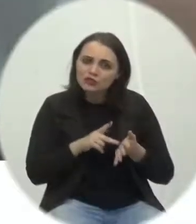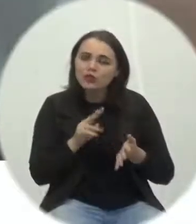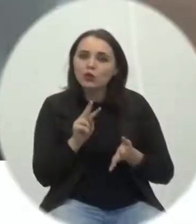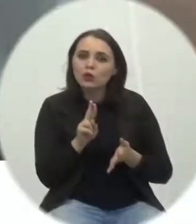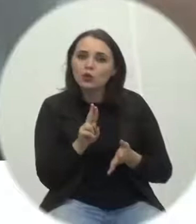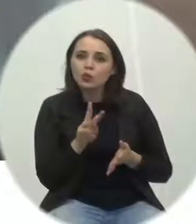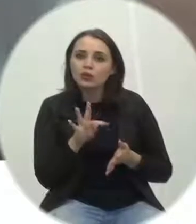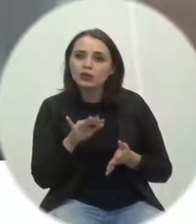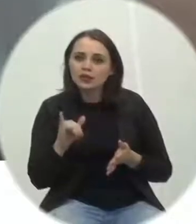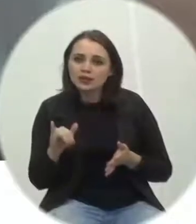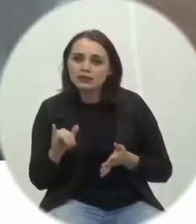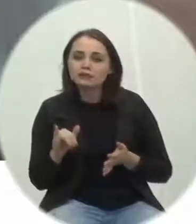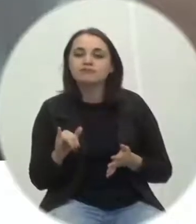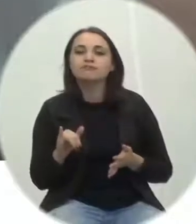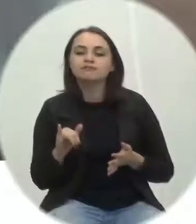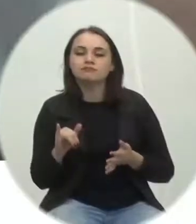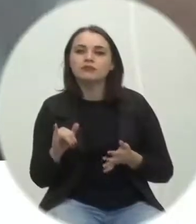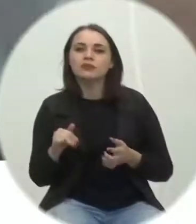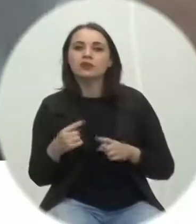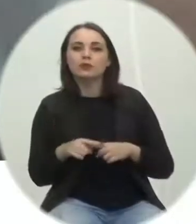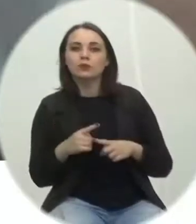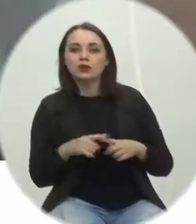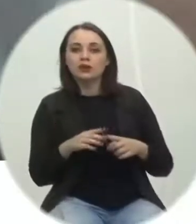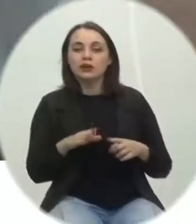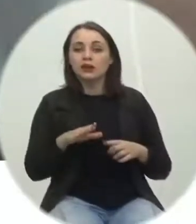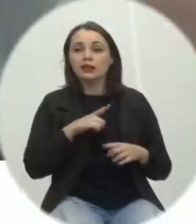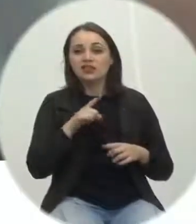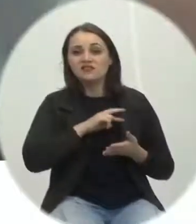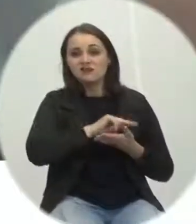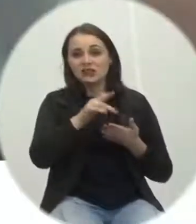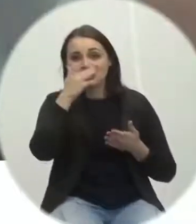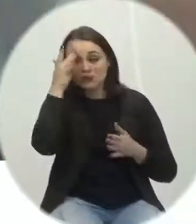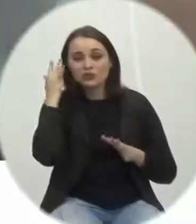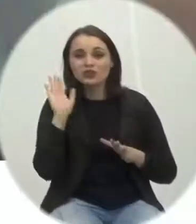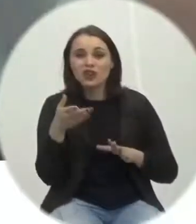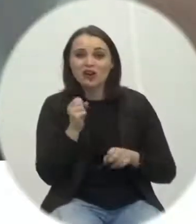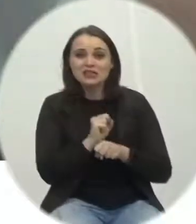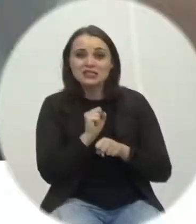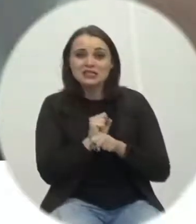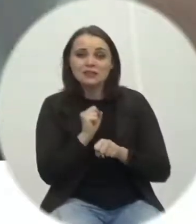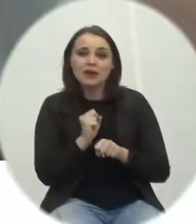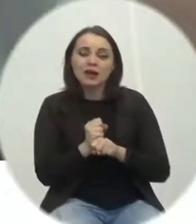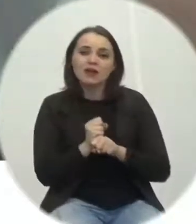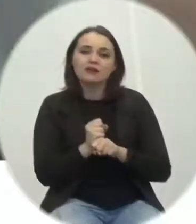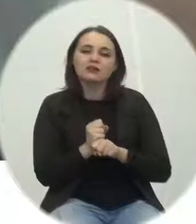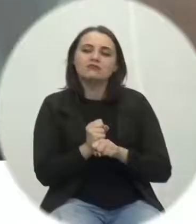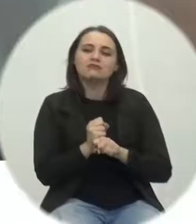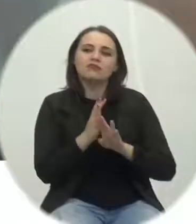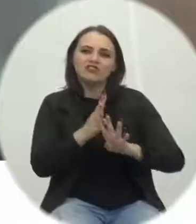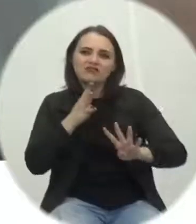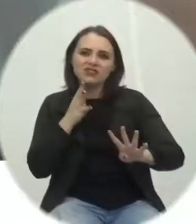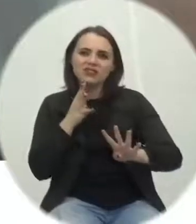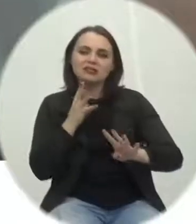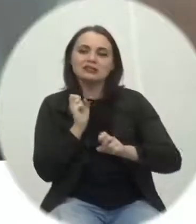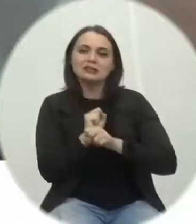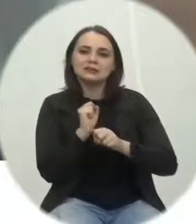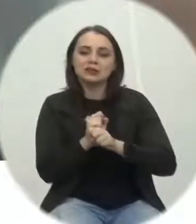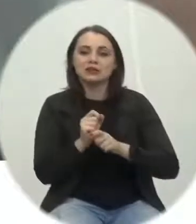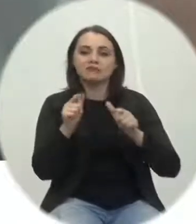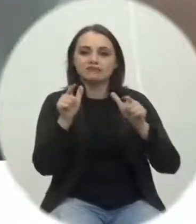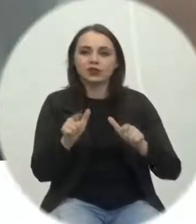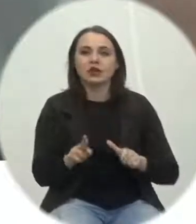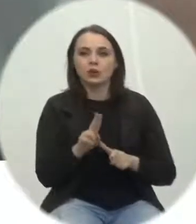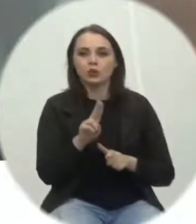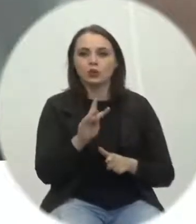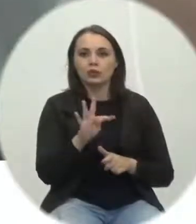bastasse a quantidade de pessoas que aguardam por um leito de UTI não é verdade? Então é claro que